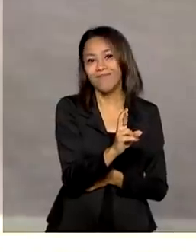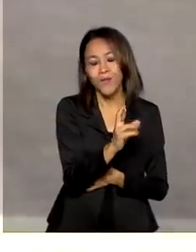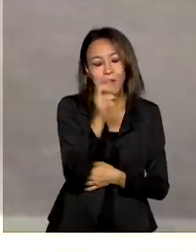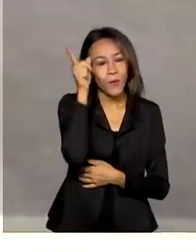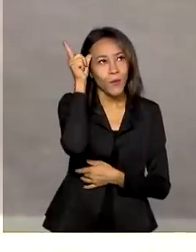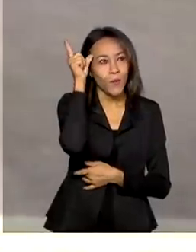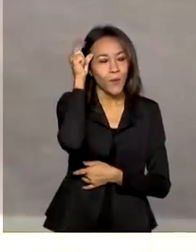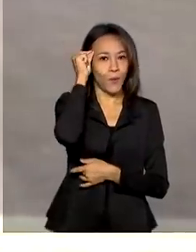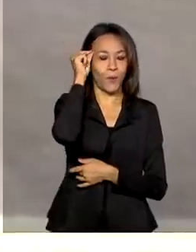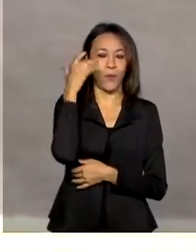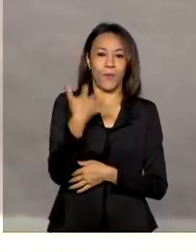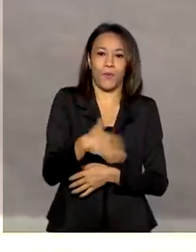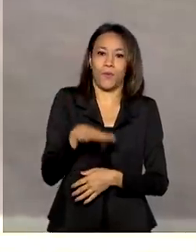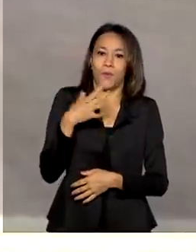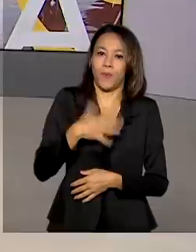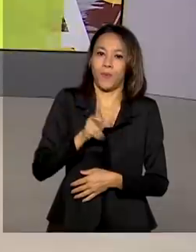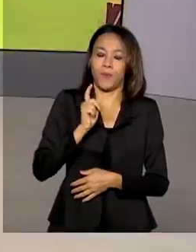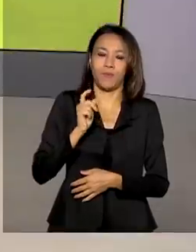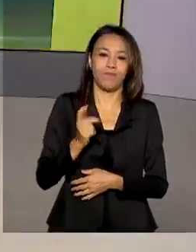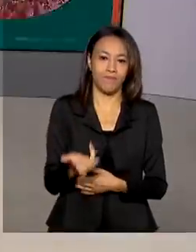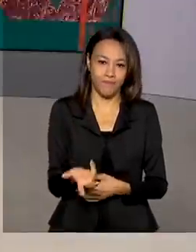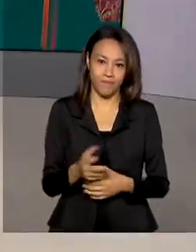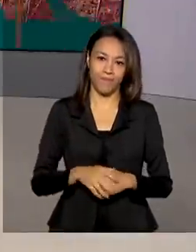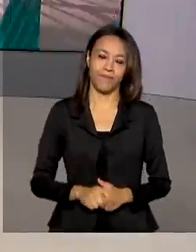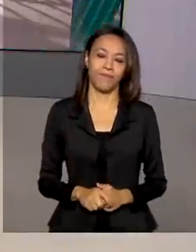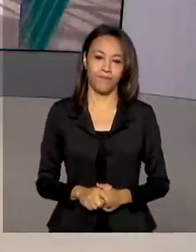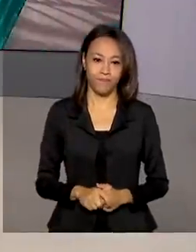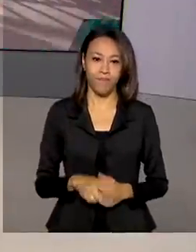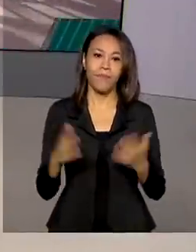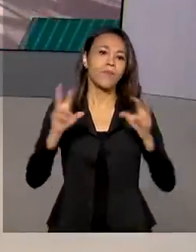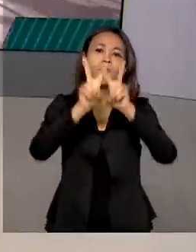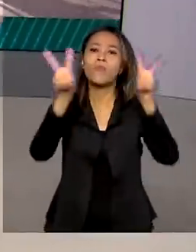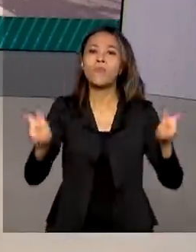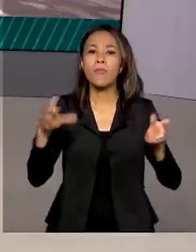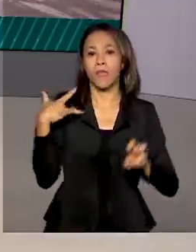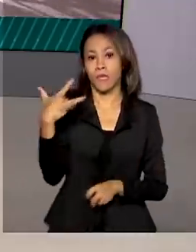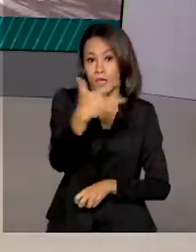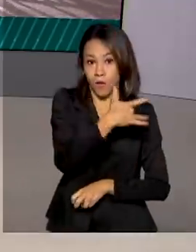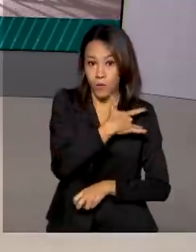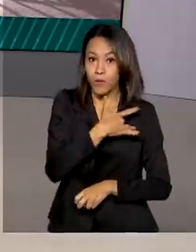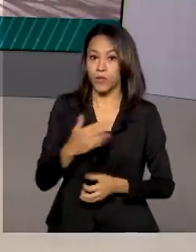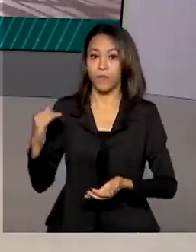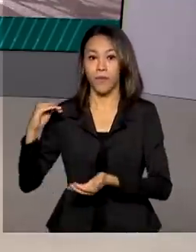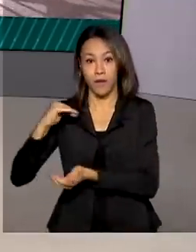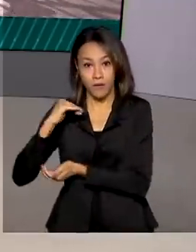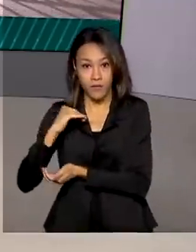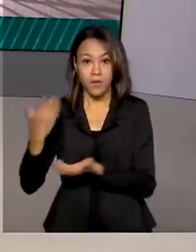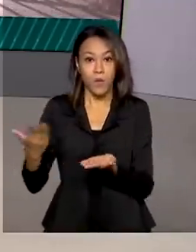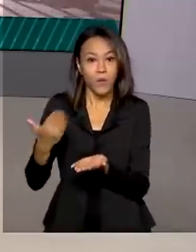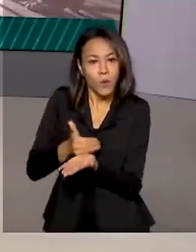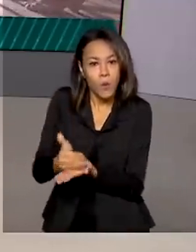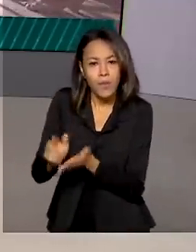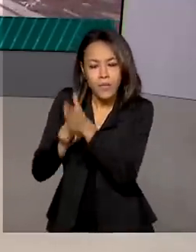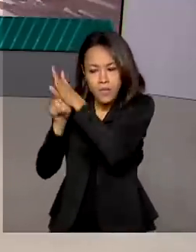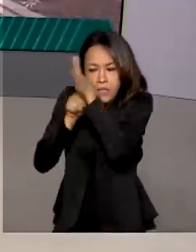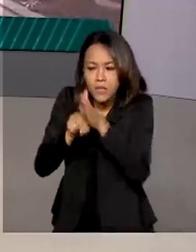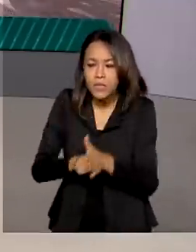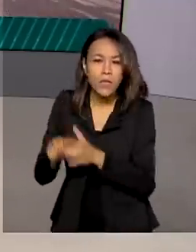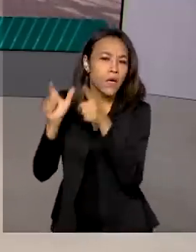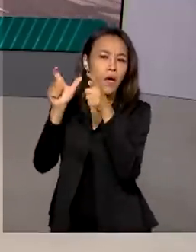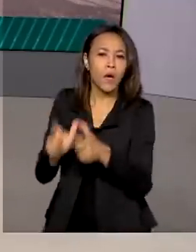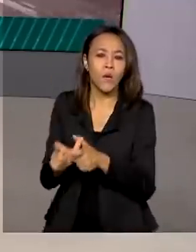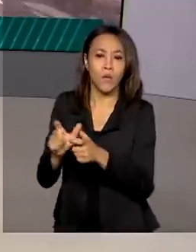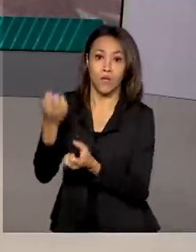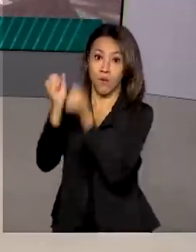alívio para a gente. Vamos falar de saúde? A Anvisa inicia hoje inspeção em fábrica na Índia